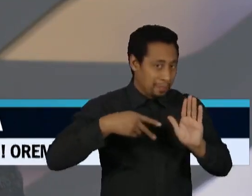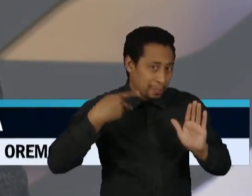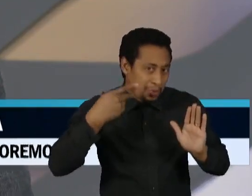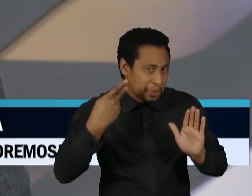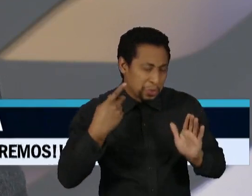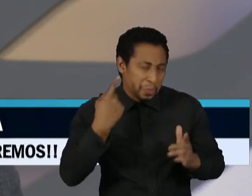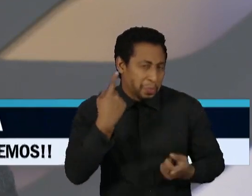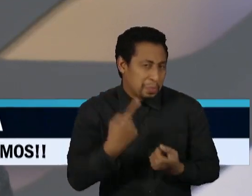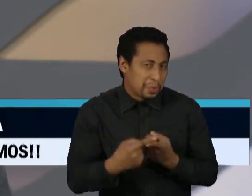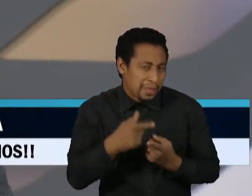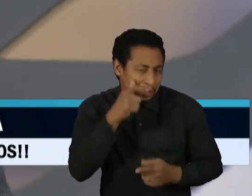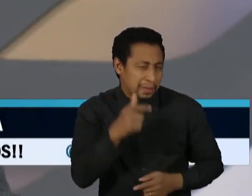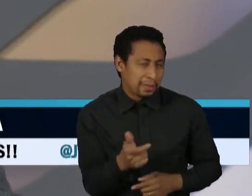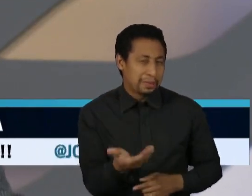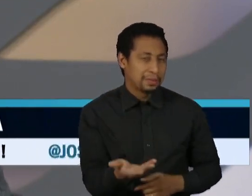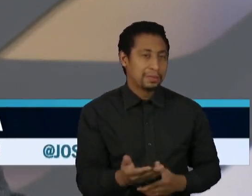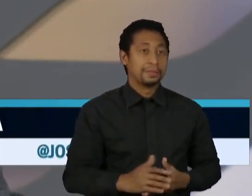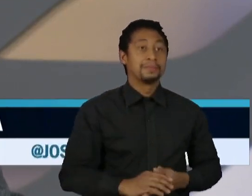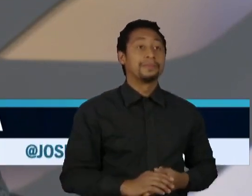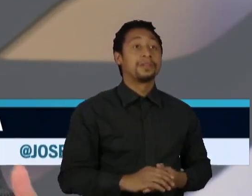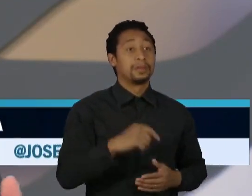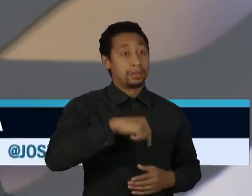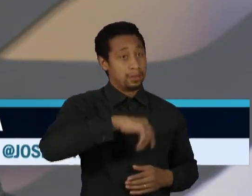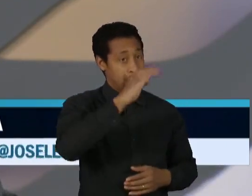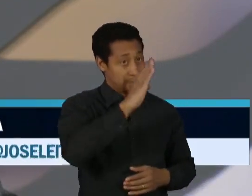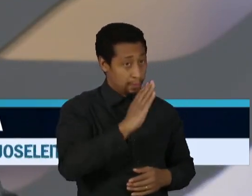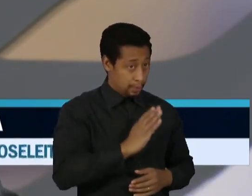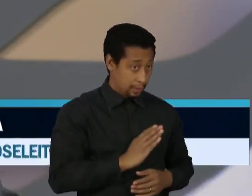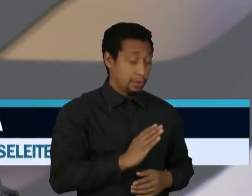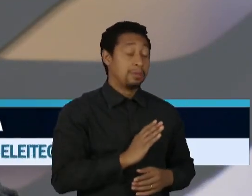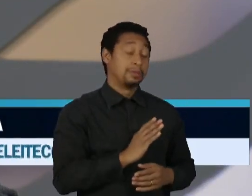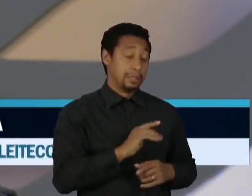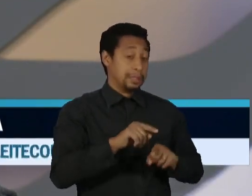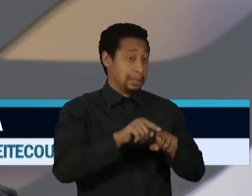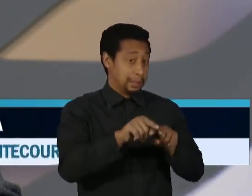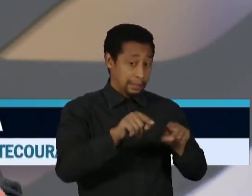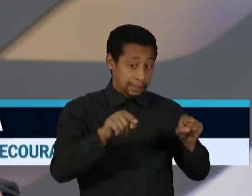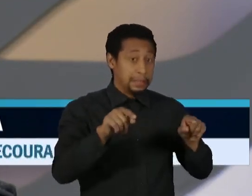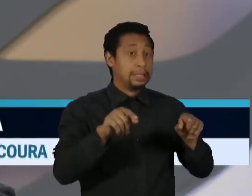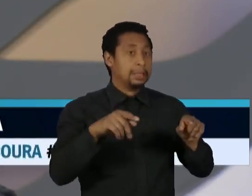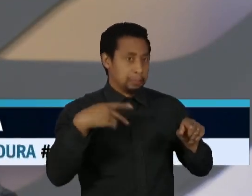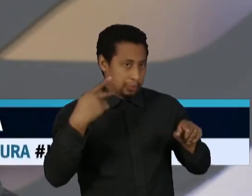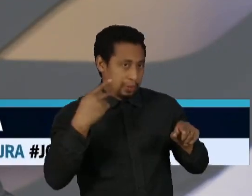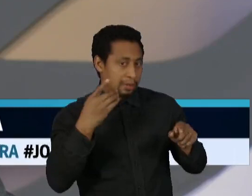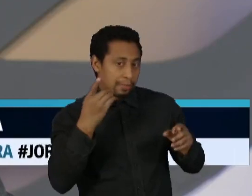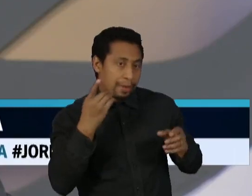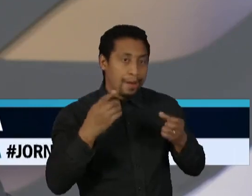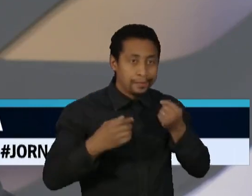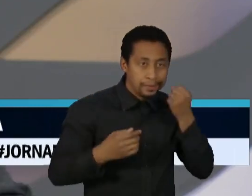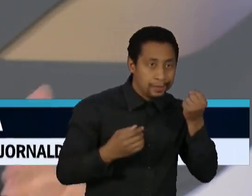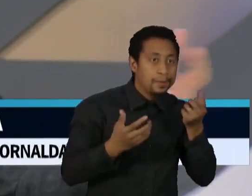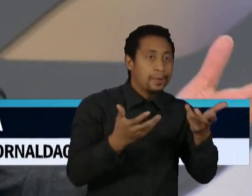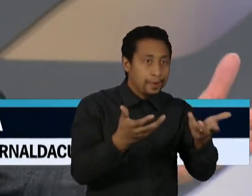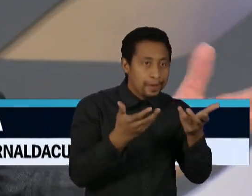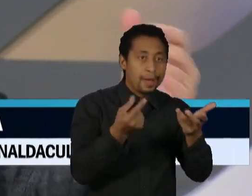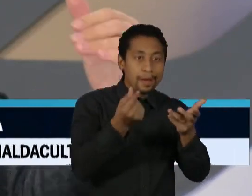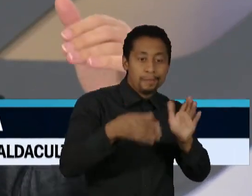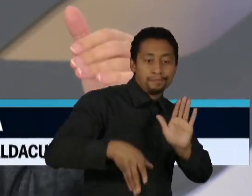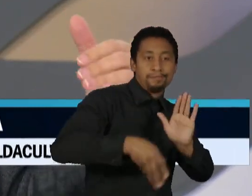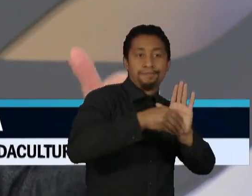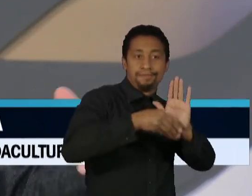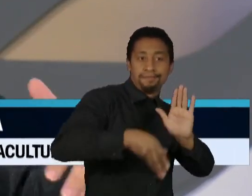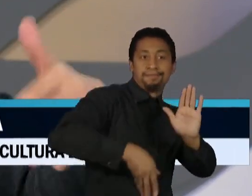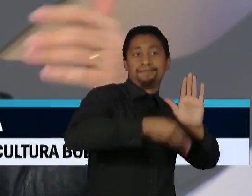que há no Brasil uma tendência de ocupação do espaço discricionário do orçamento por emendas parlamentares. As emendas